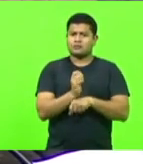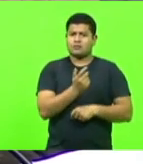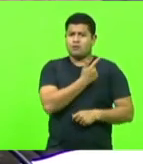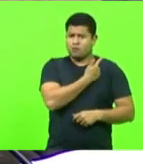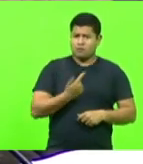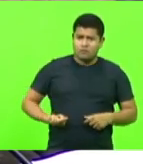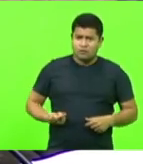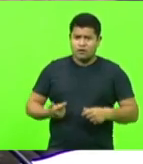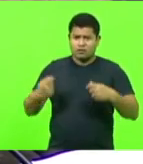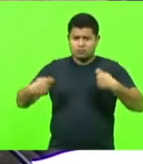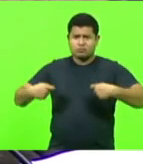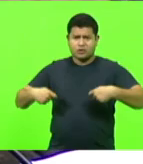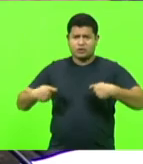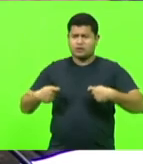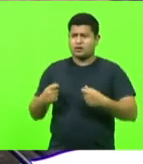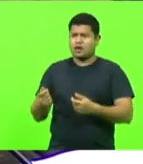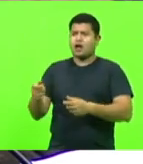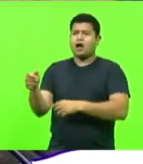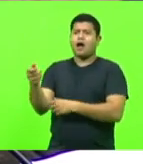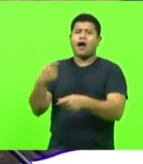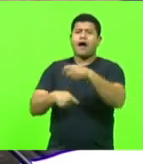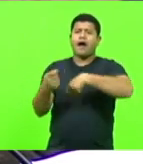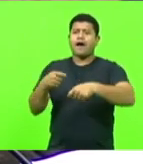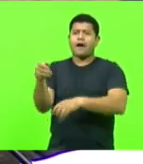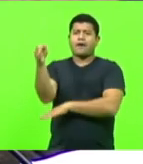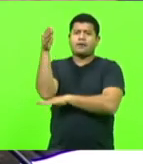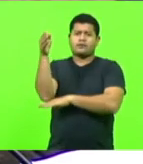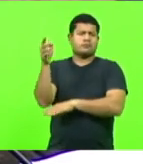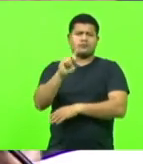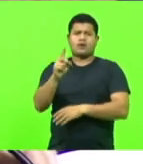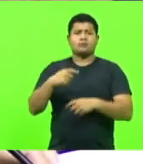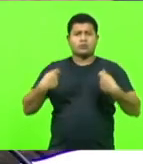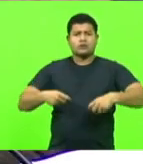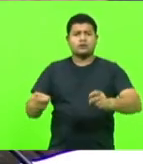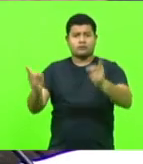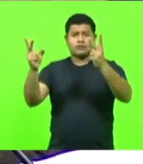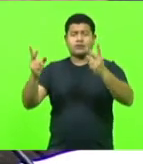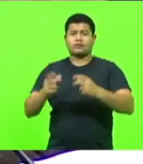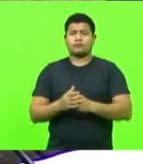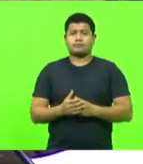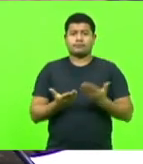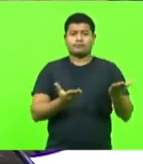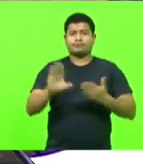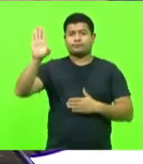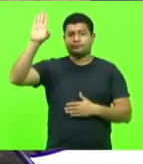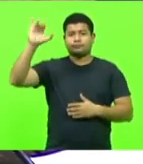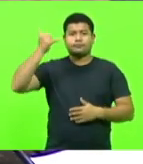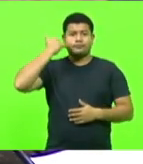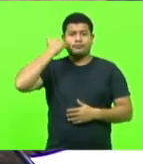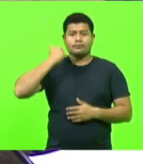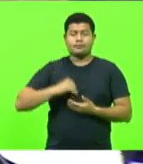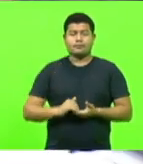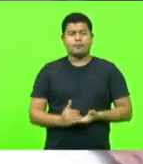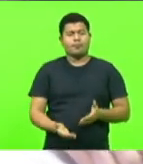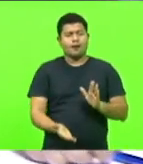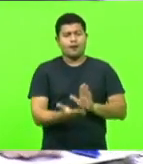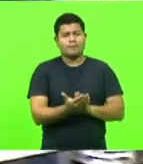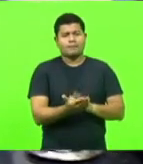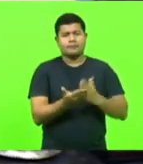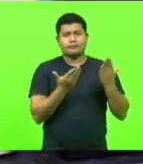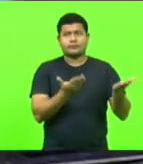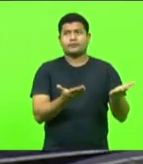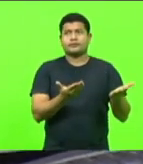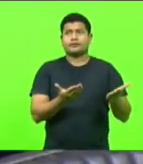que fazer o que é essencial. Privatiza logo. Deputado Gessé. Parabéns, deputado Bruno, por trazer mais esse